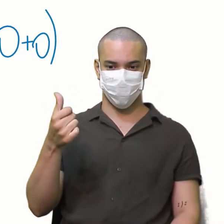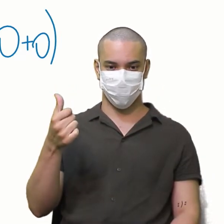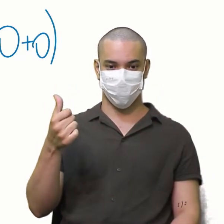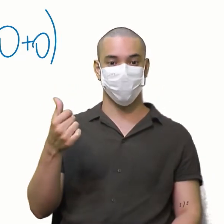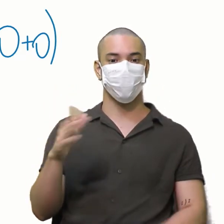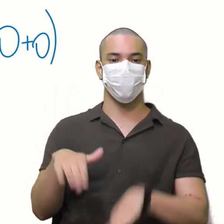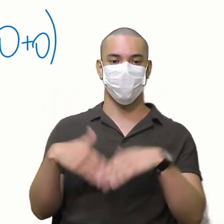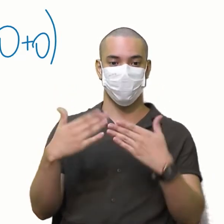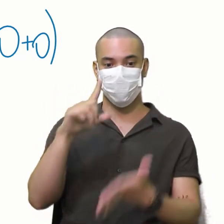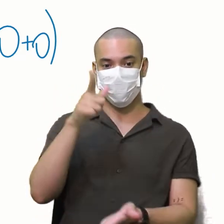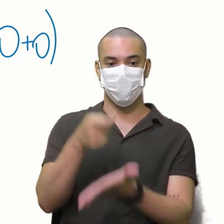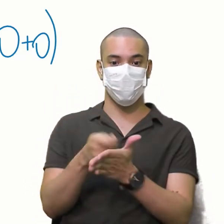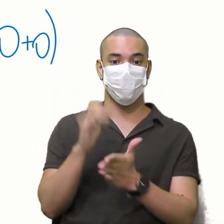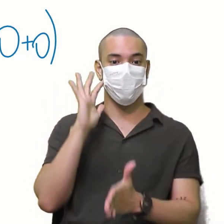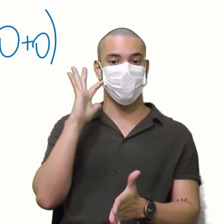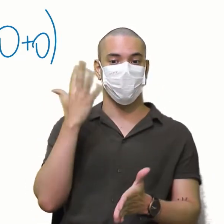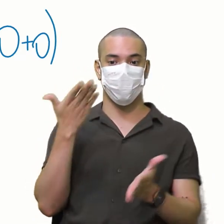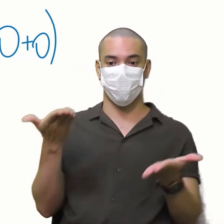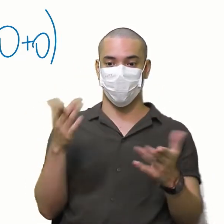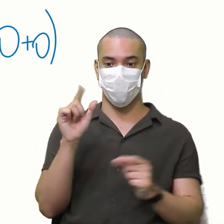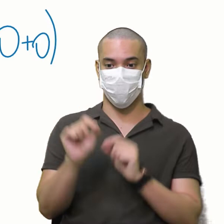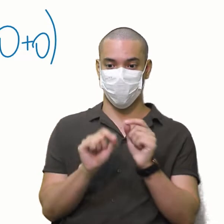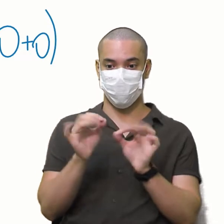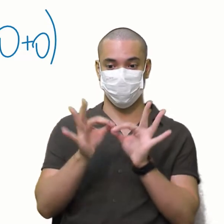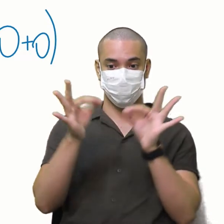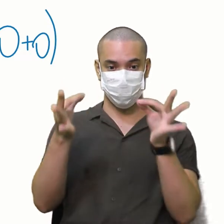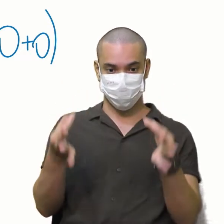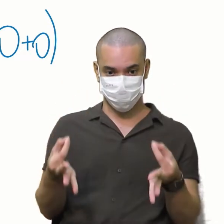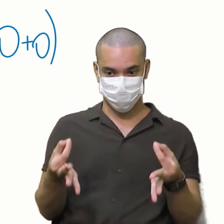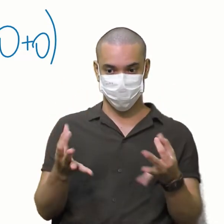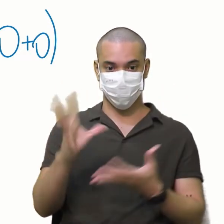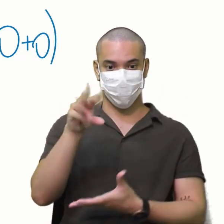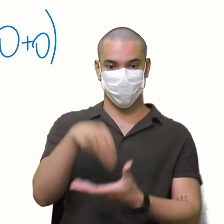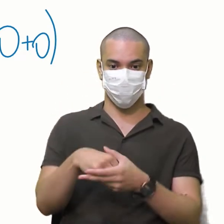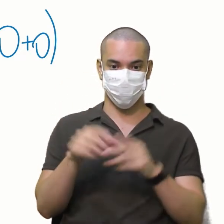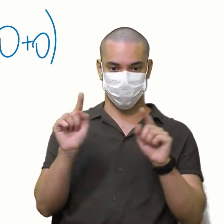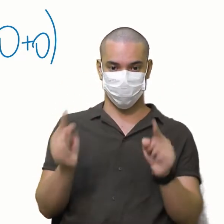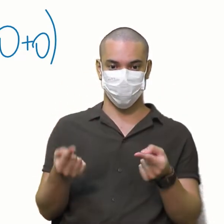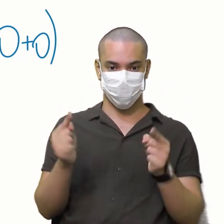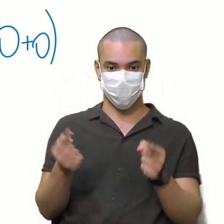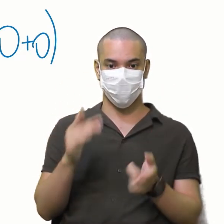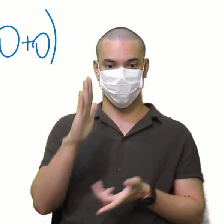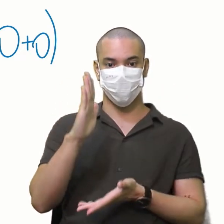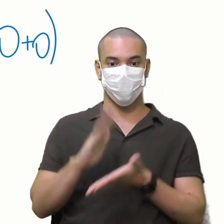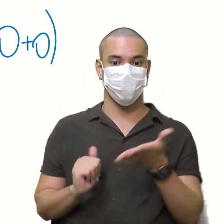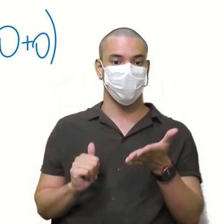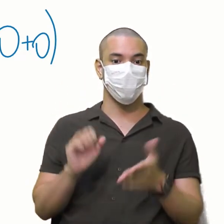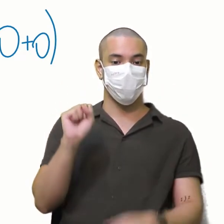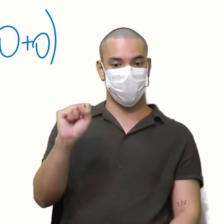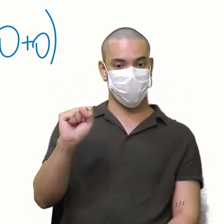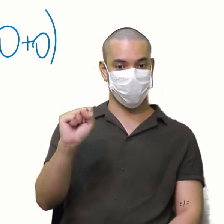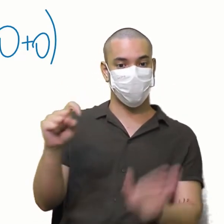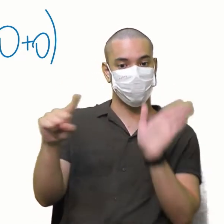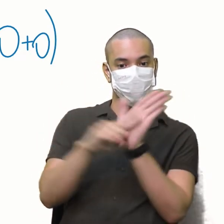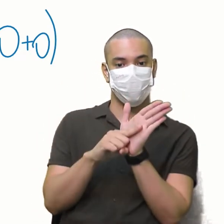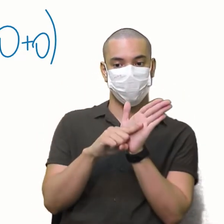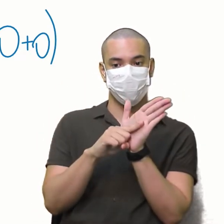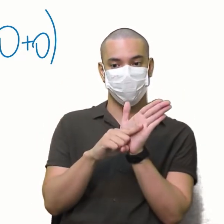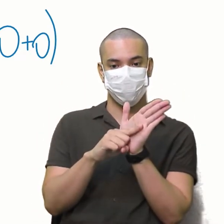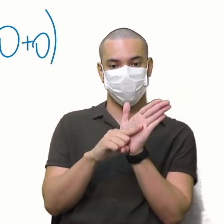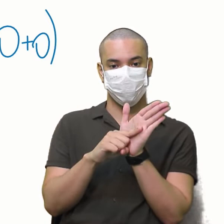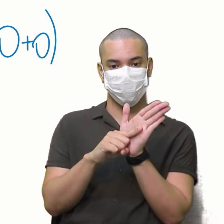Determinante da matriz Vamos resolvendo Olha aí Muito simples Dentro do parente 12 tira 4 8 8 menos